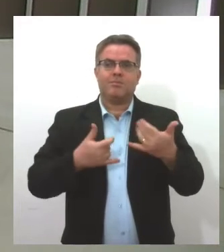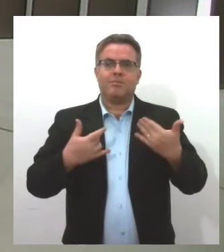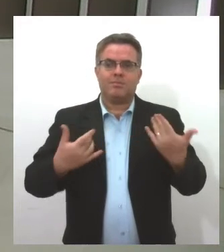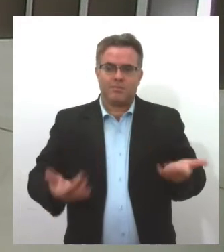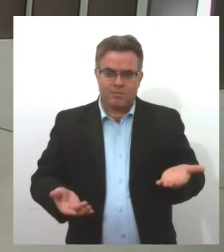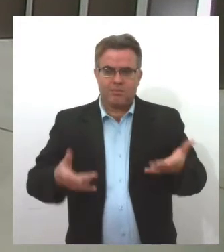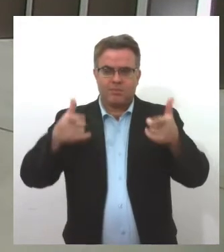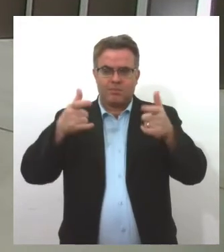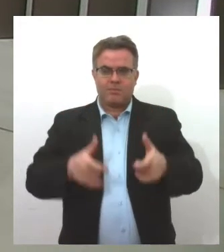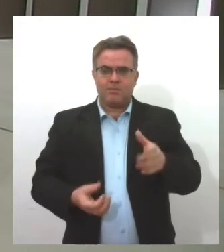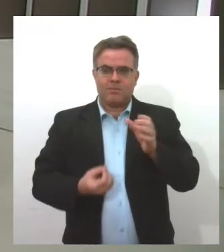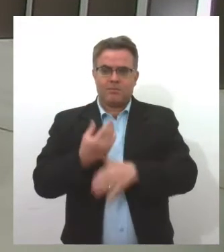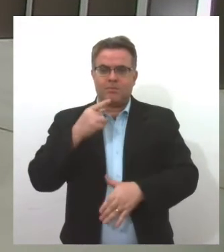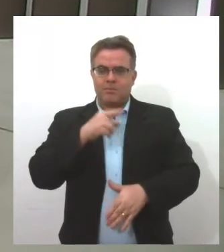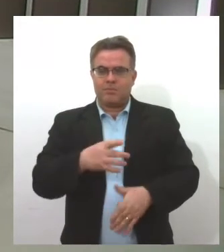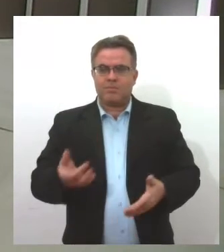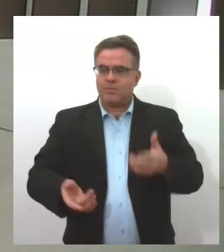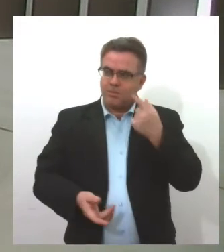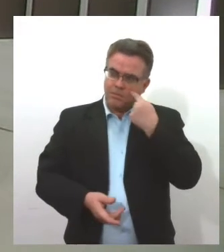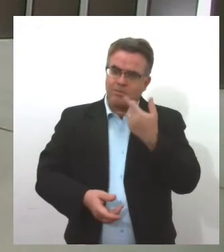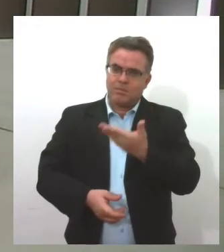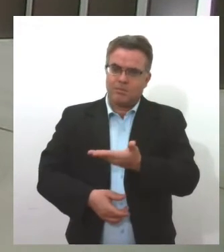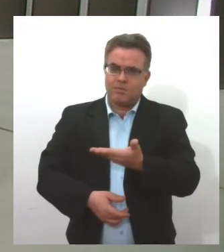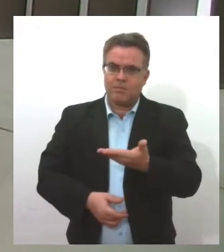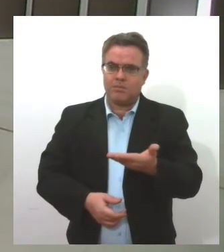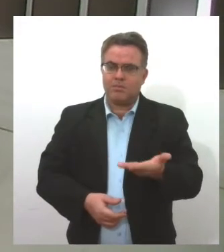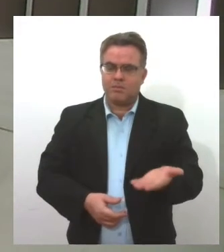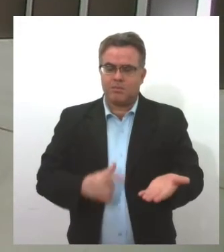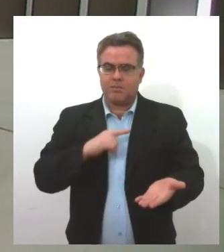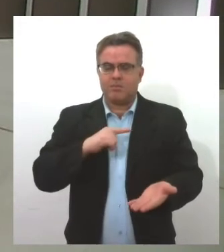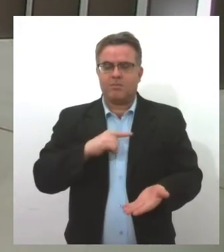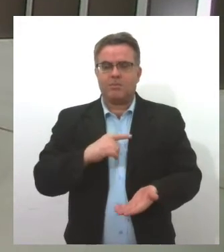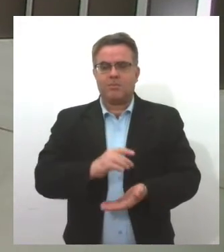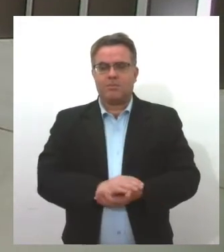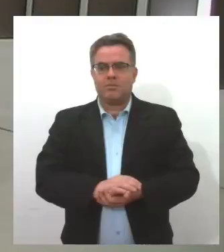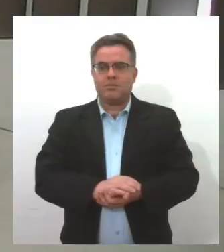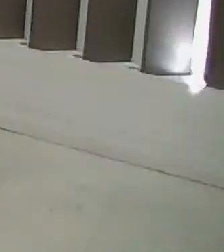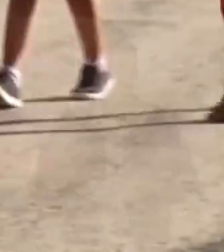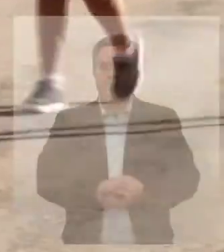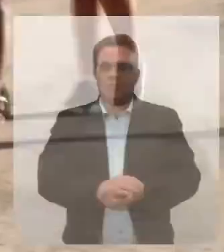instalado na capital. Vamos acompanhar na reportagem de Marcos Borges.